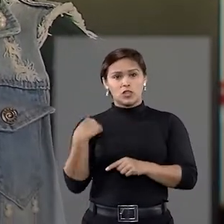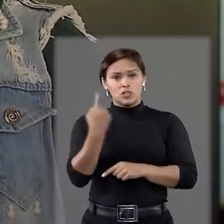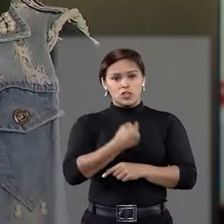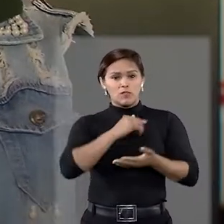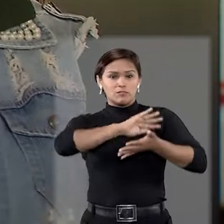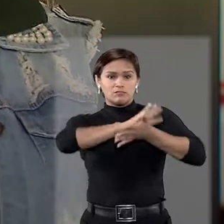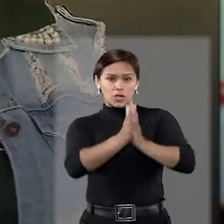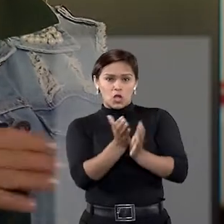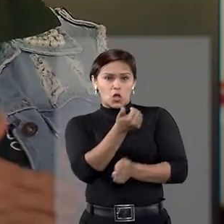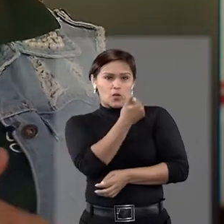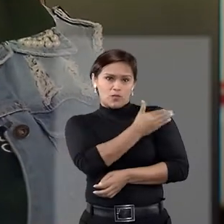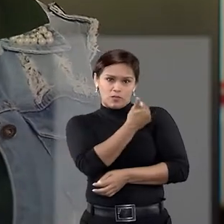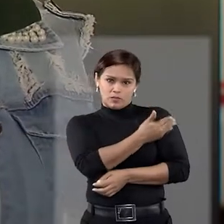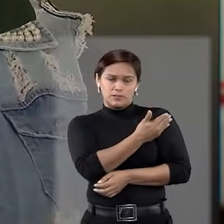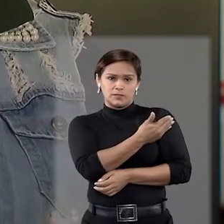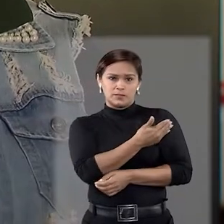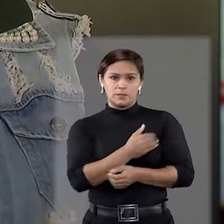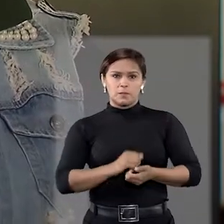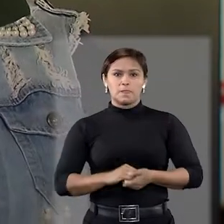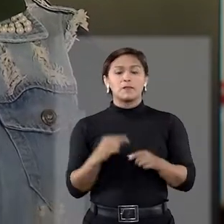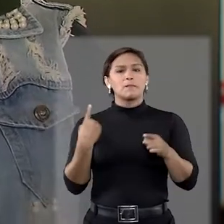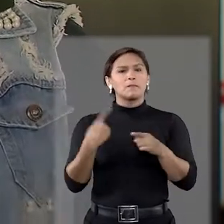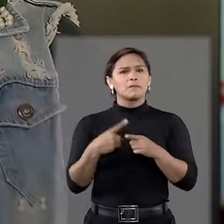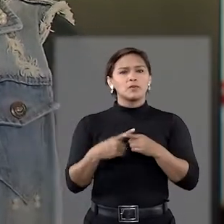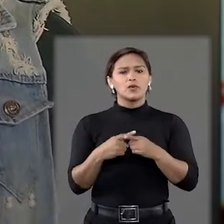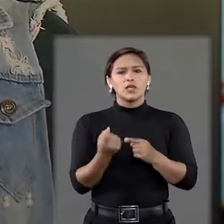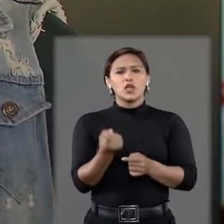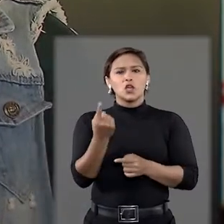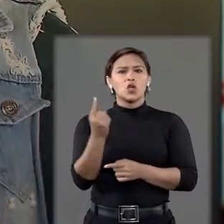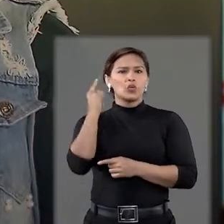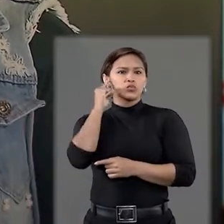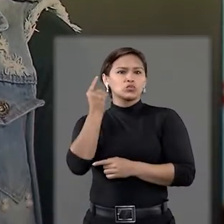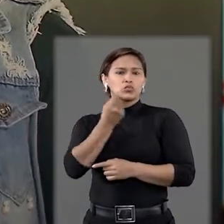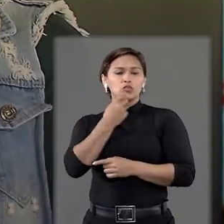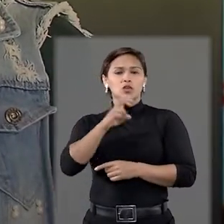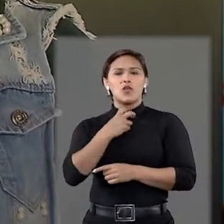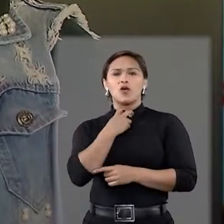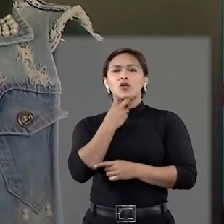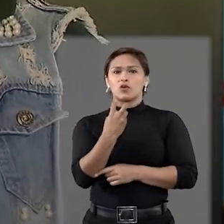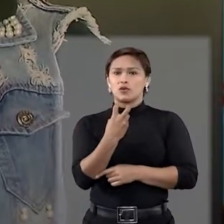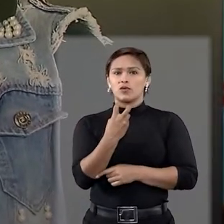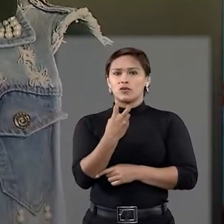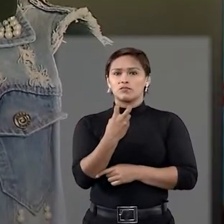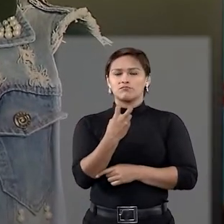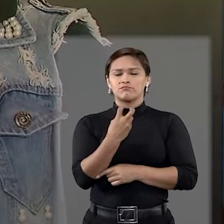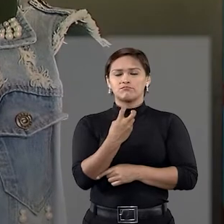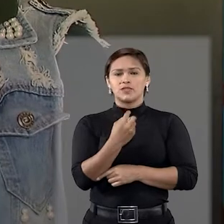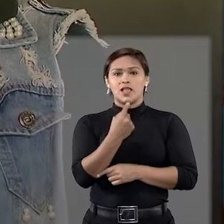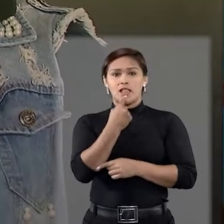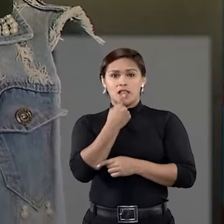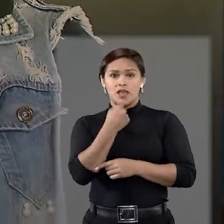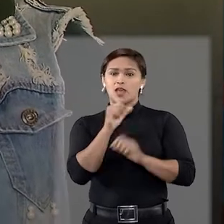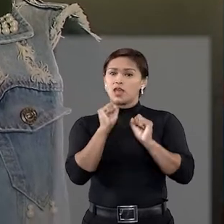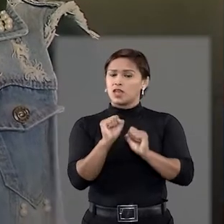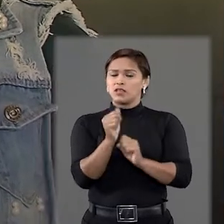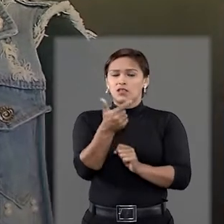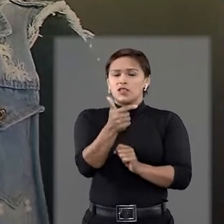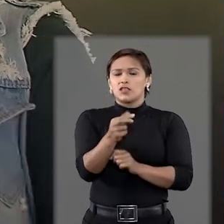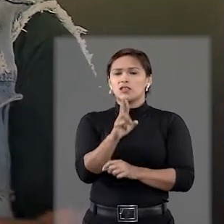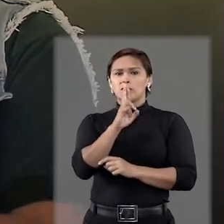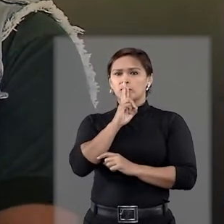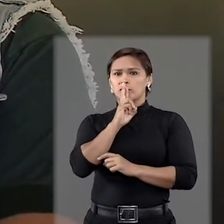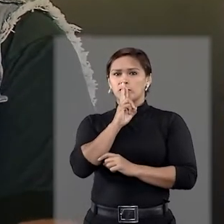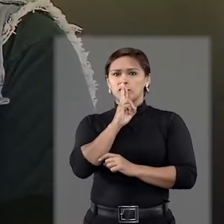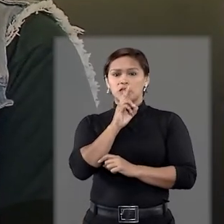A gente entende como preconceito. Por quê? Porque uma vez que o surdo emite sons pela boca, ele